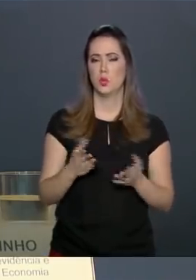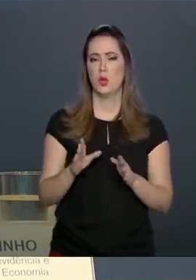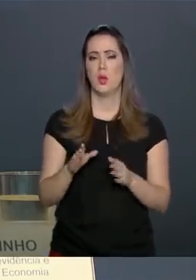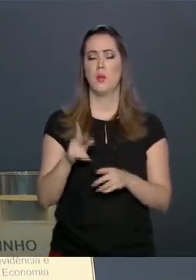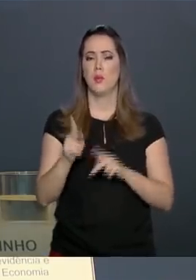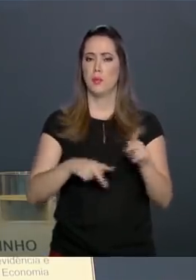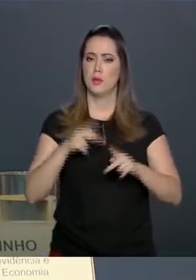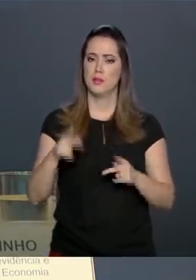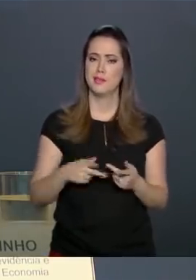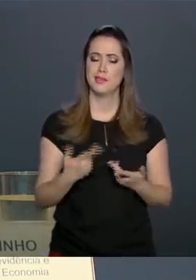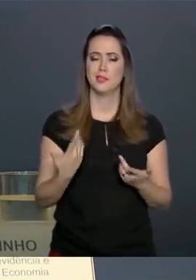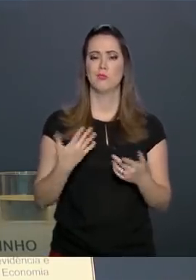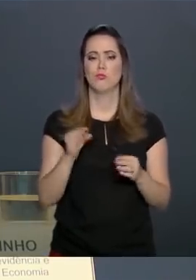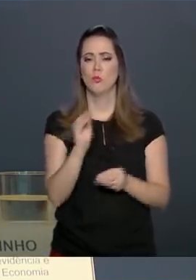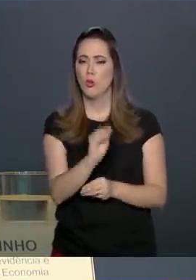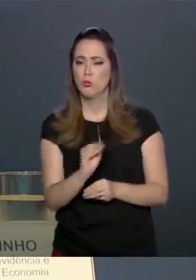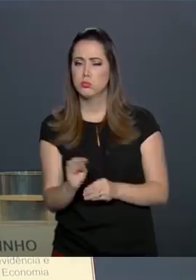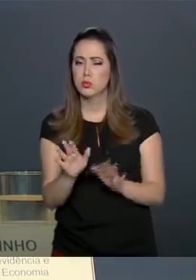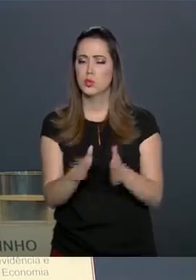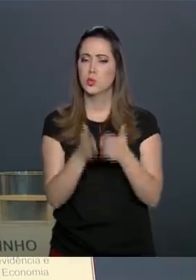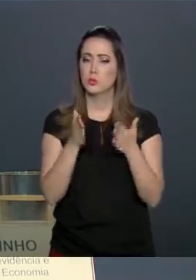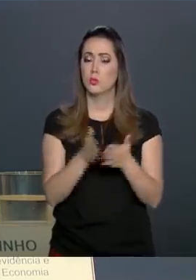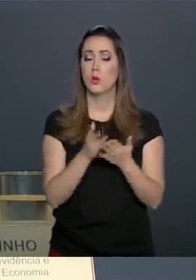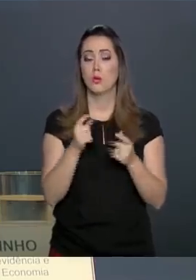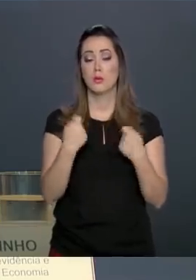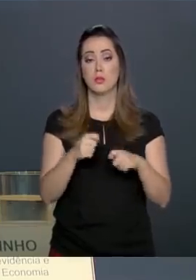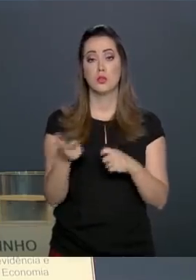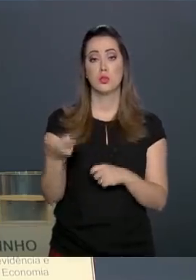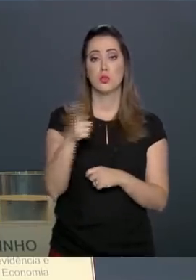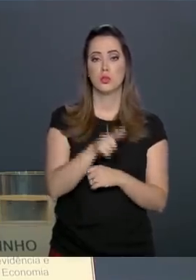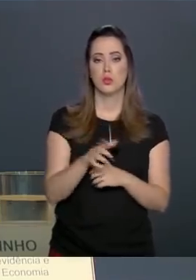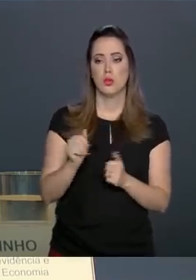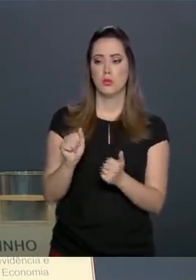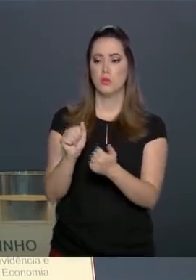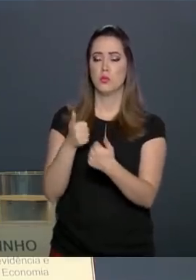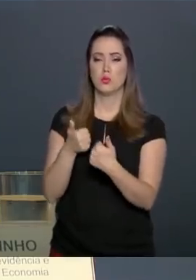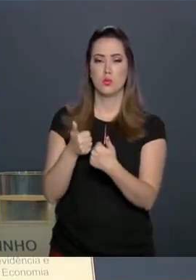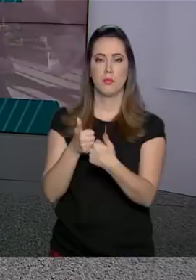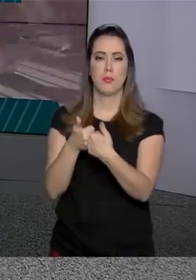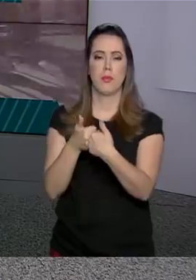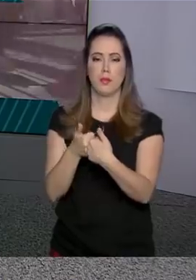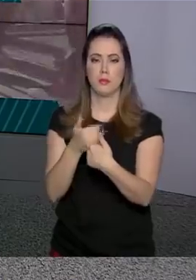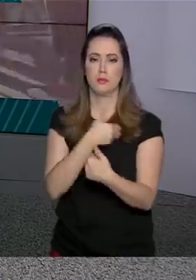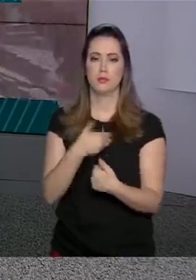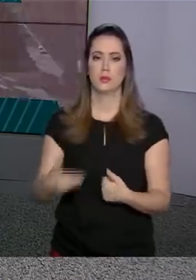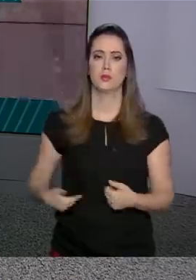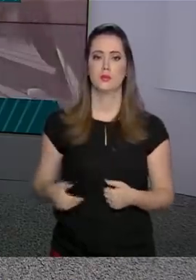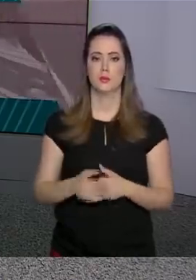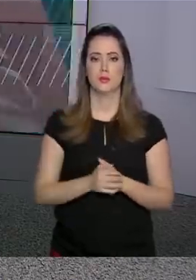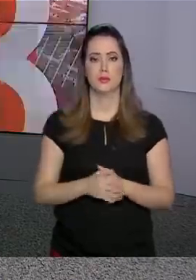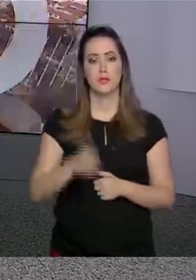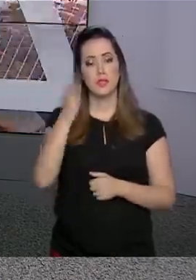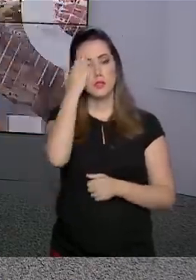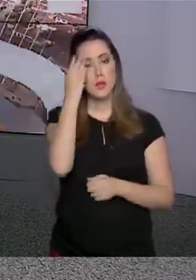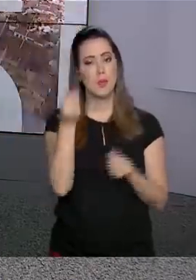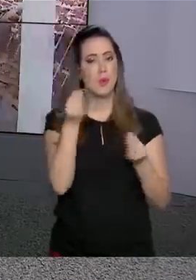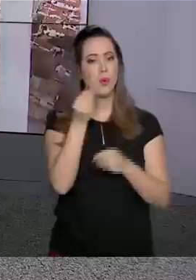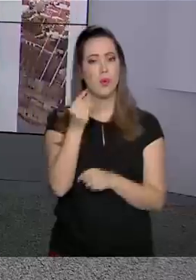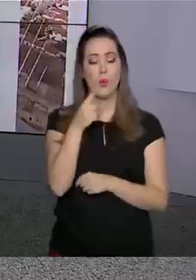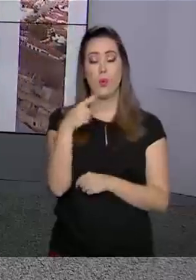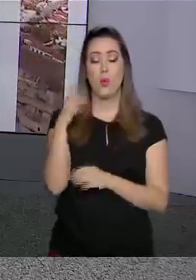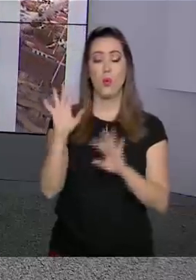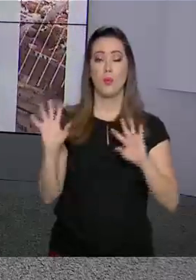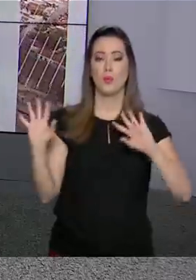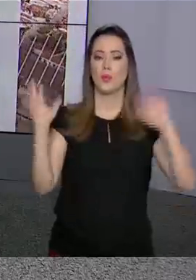mais vulnerável do nosso país, volte a ter a presença do Estado nas suas vidas. Pode saber como fica o tempo em